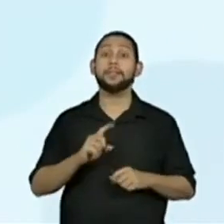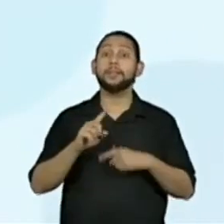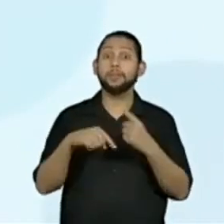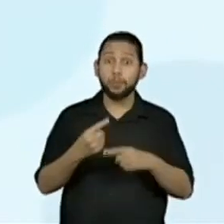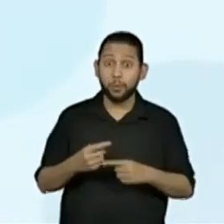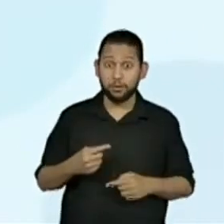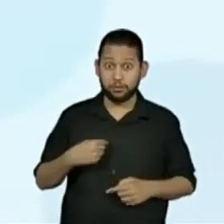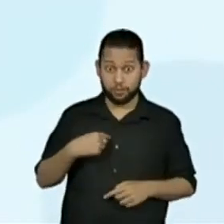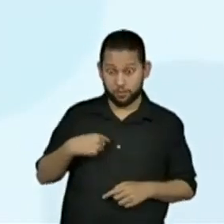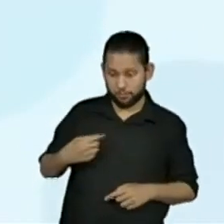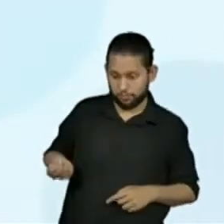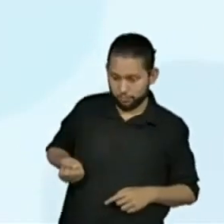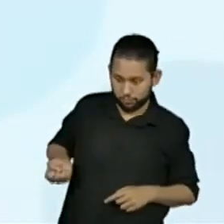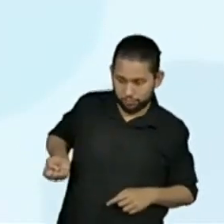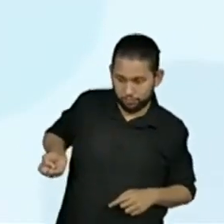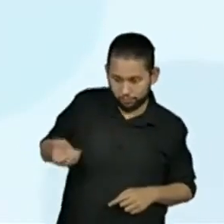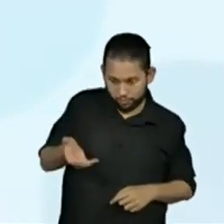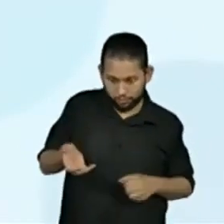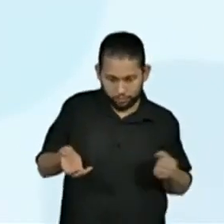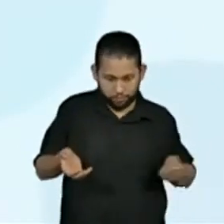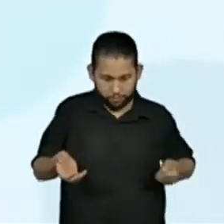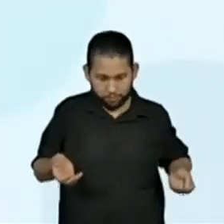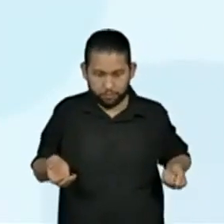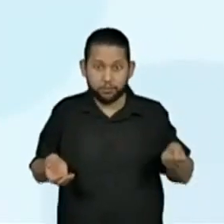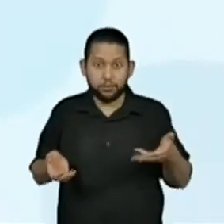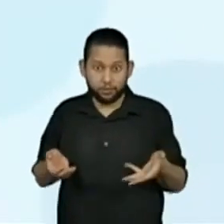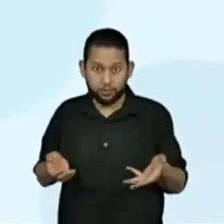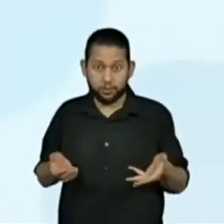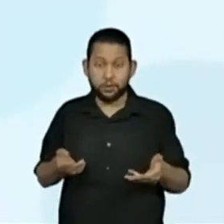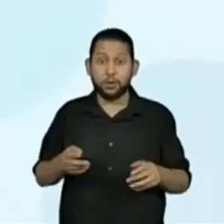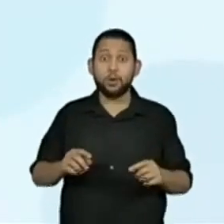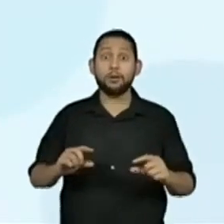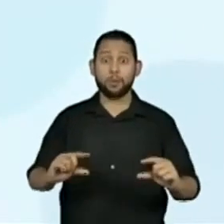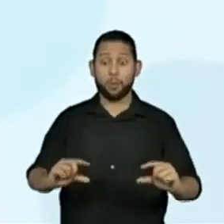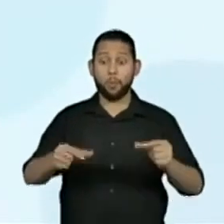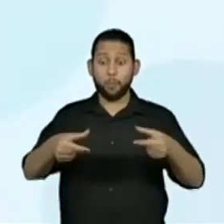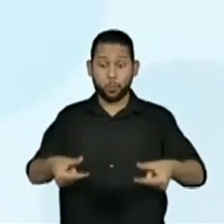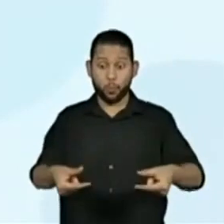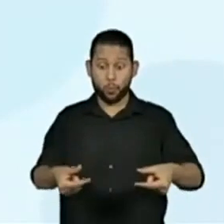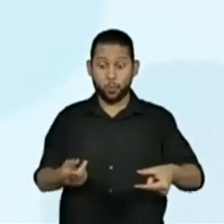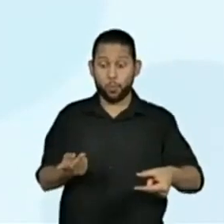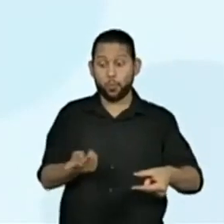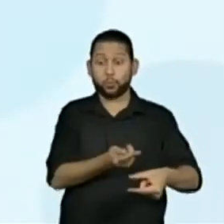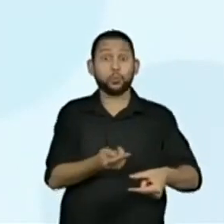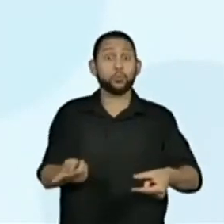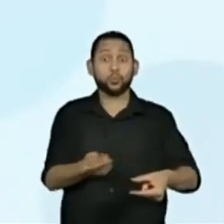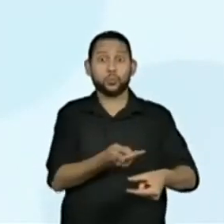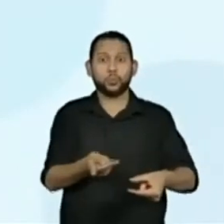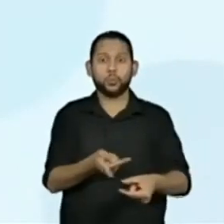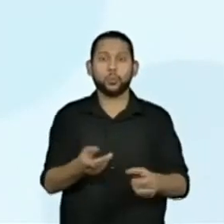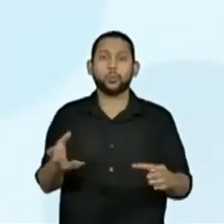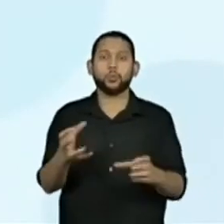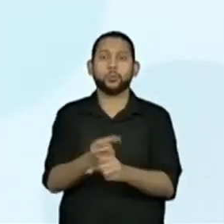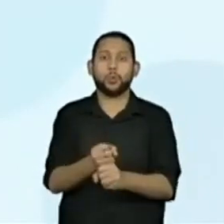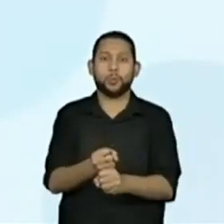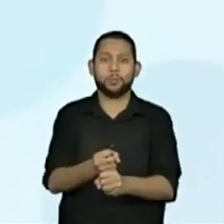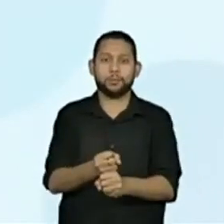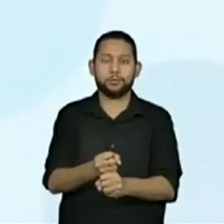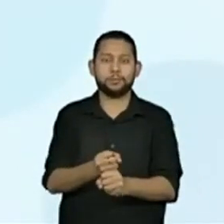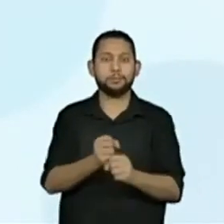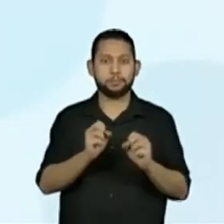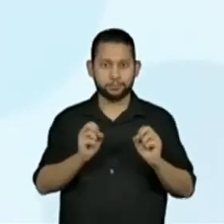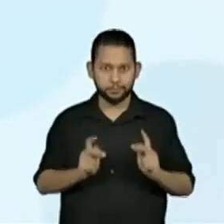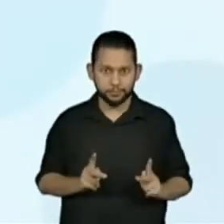cada um lançou os dados e somaram os dois números que apareceram nas faces voltadas para cima,